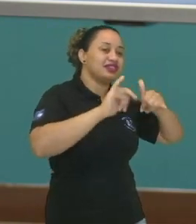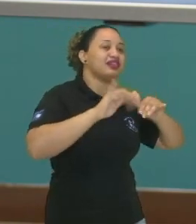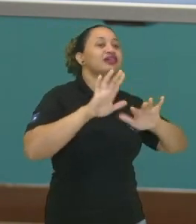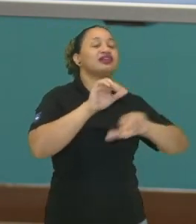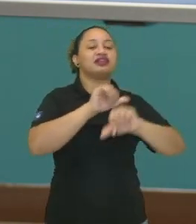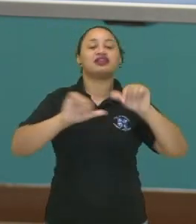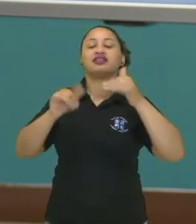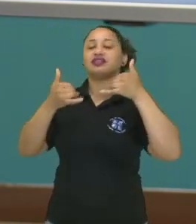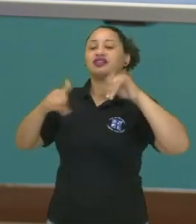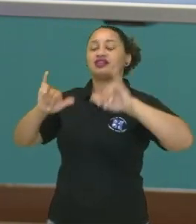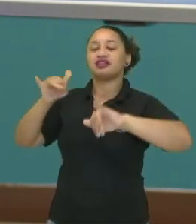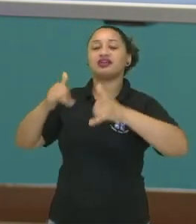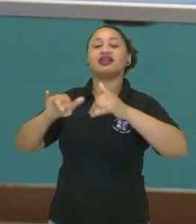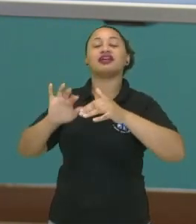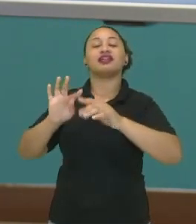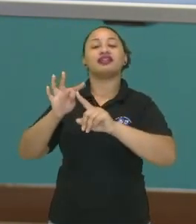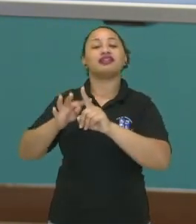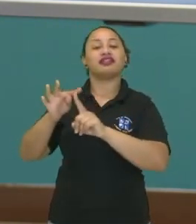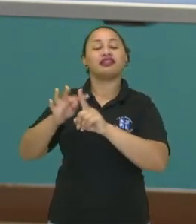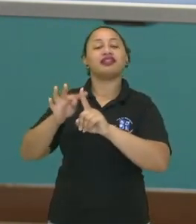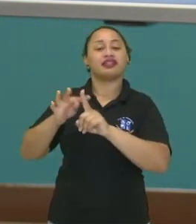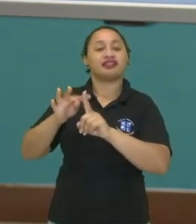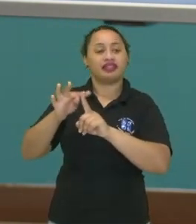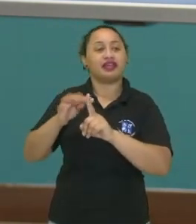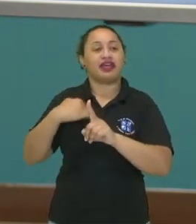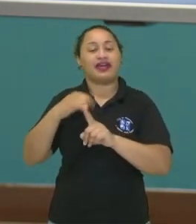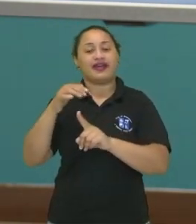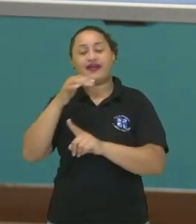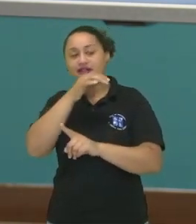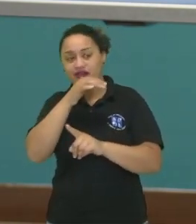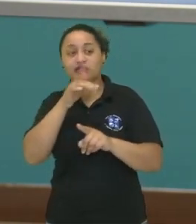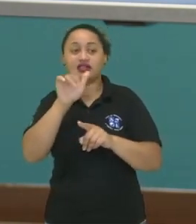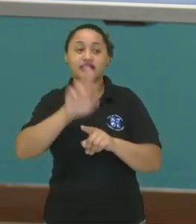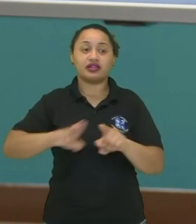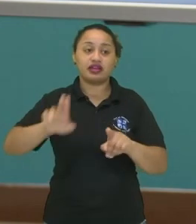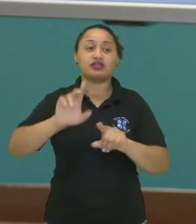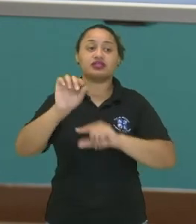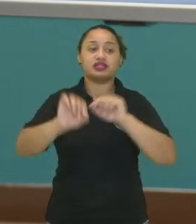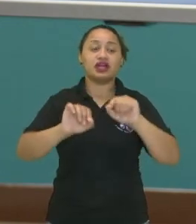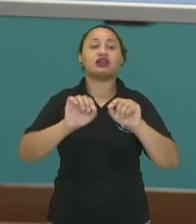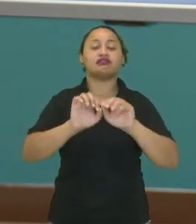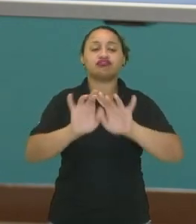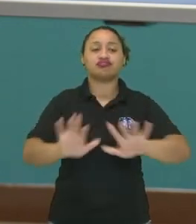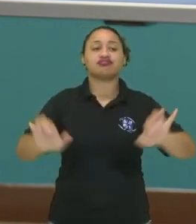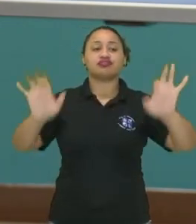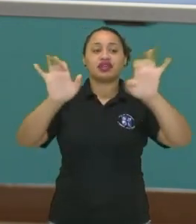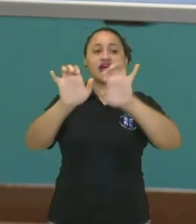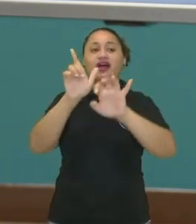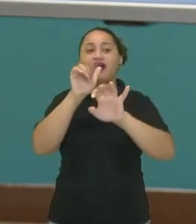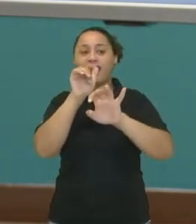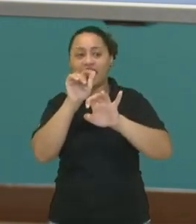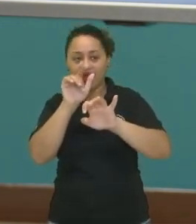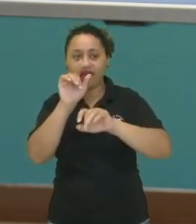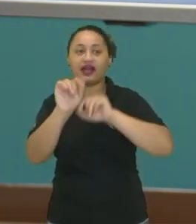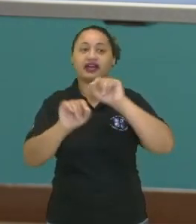química e energia térmica. Aquela que vai gerar o calor, né? Que é usada na vaporização da água